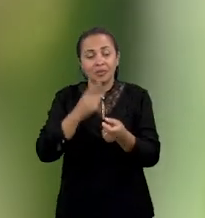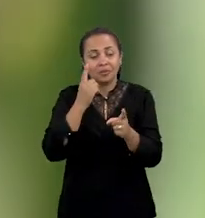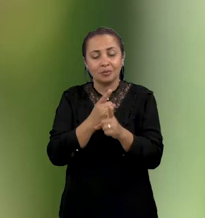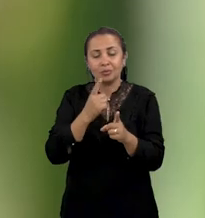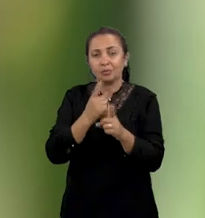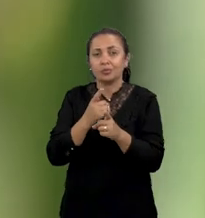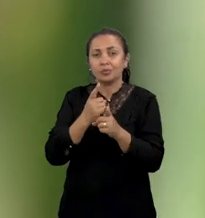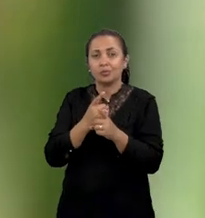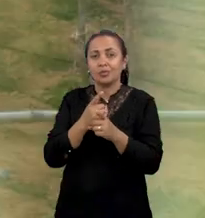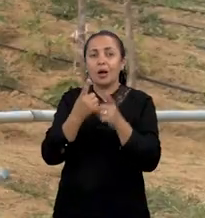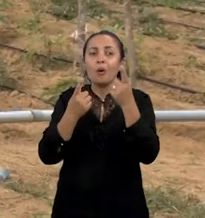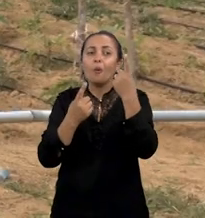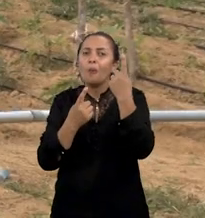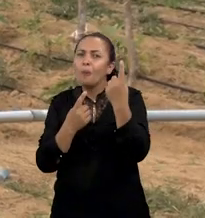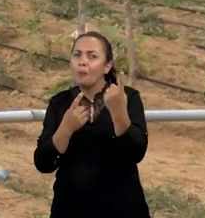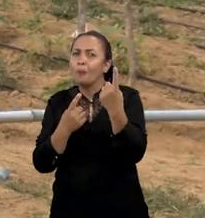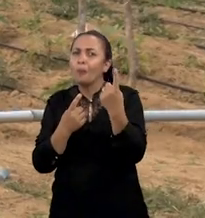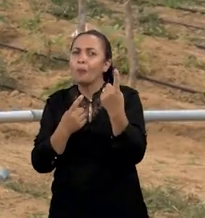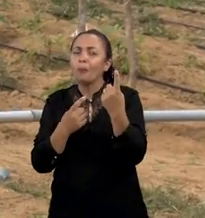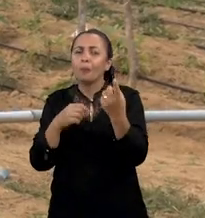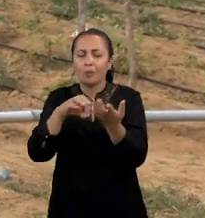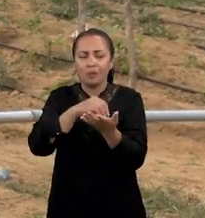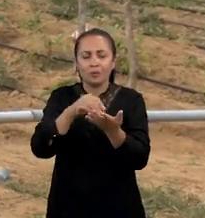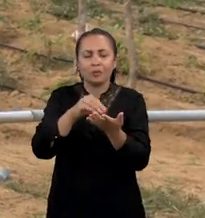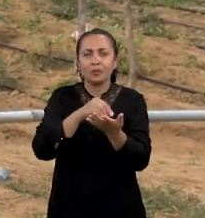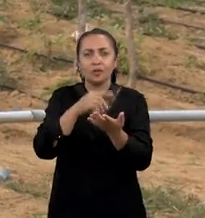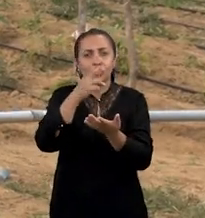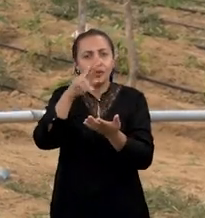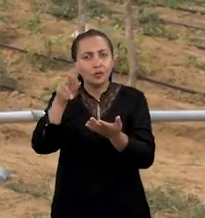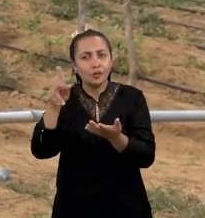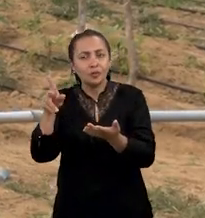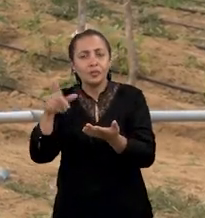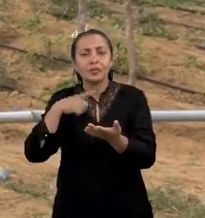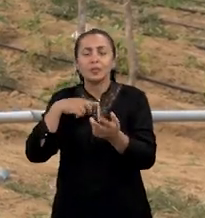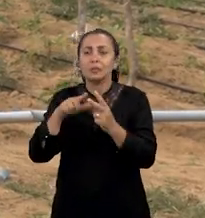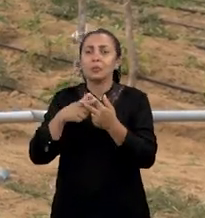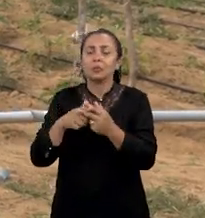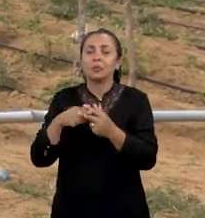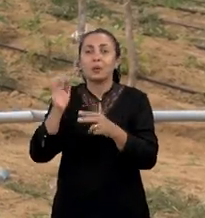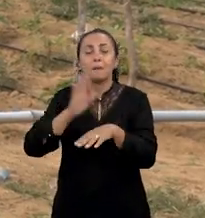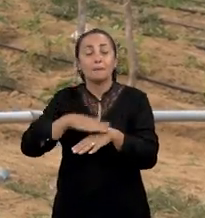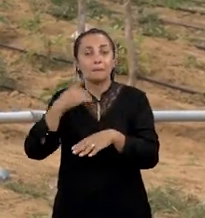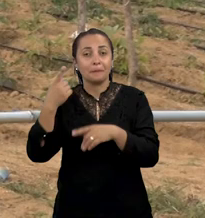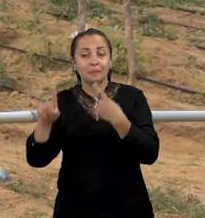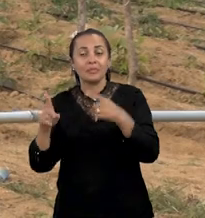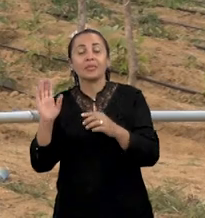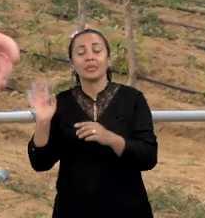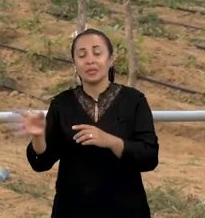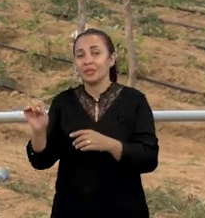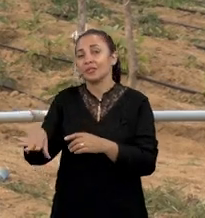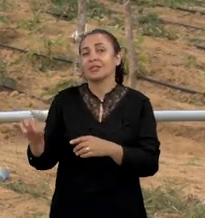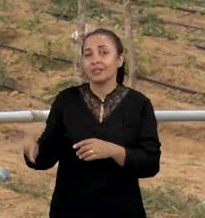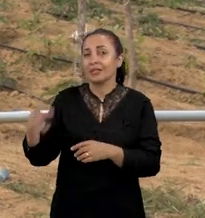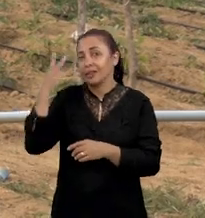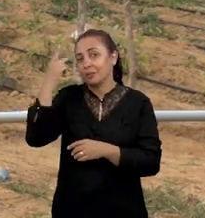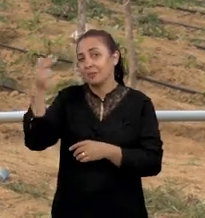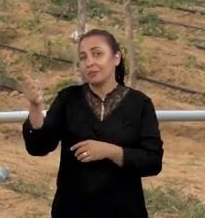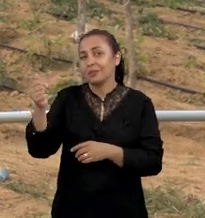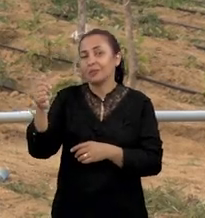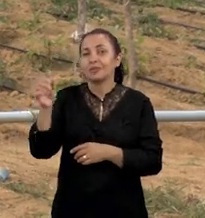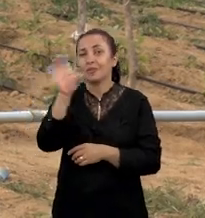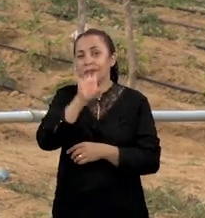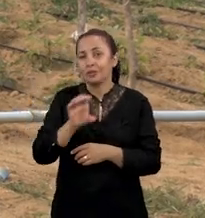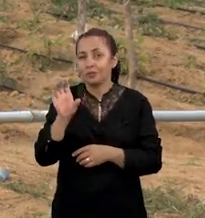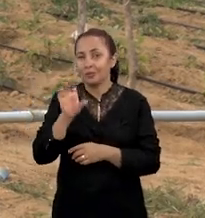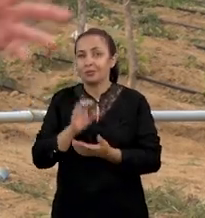tentativa de encontrar um indivíduo desse oriundo de semente que produza mais do que os materiais que são cultivados normalmente